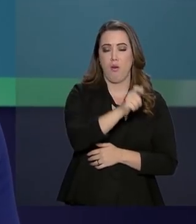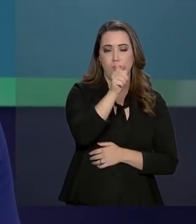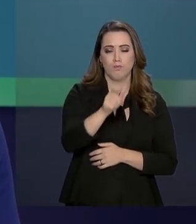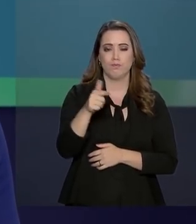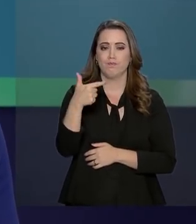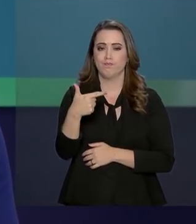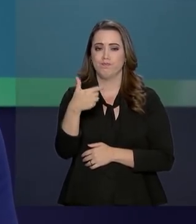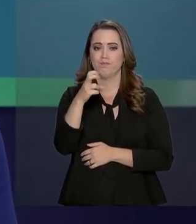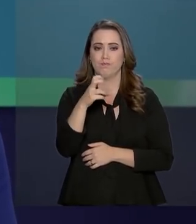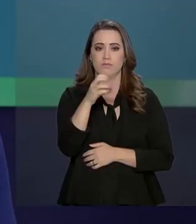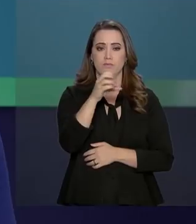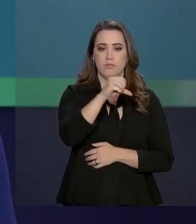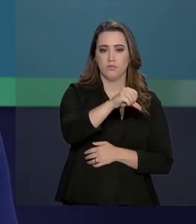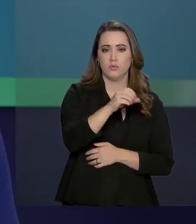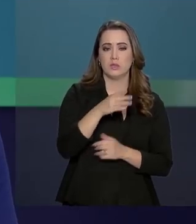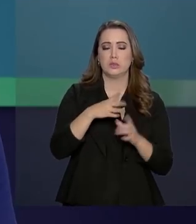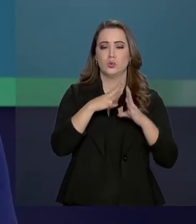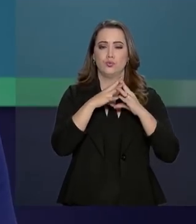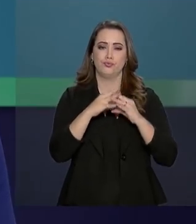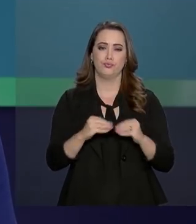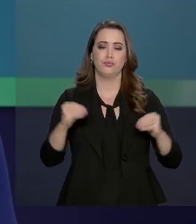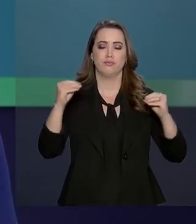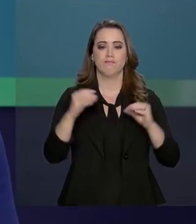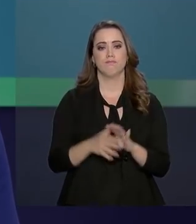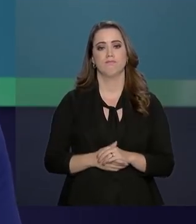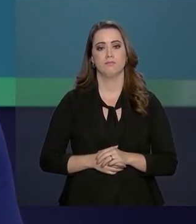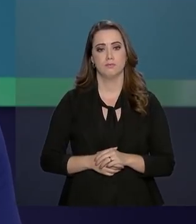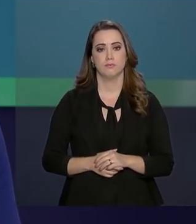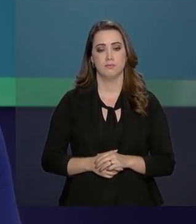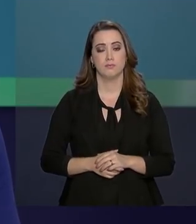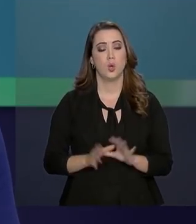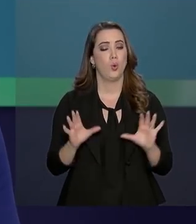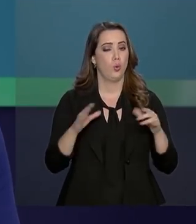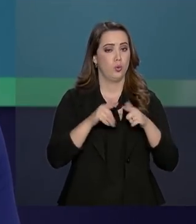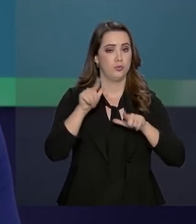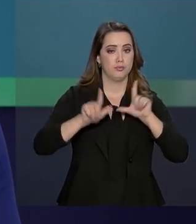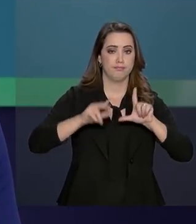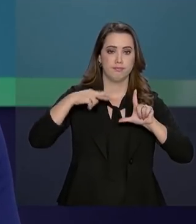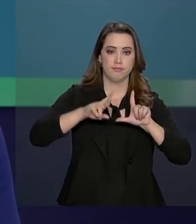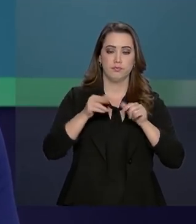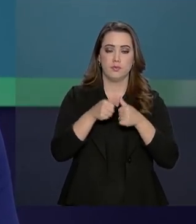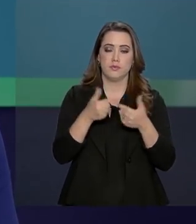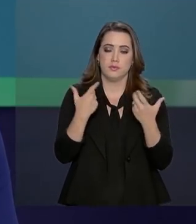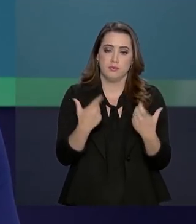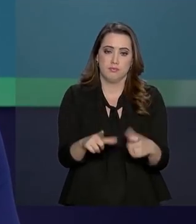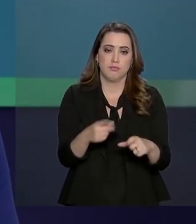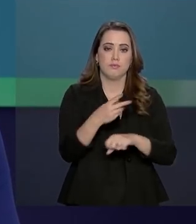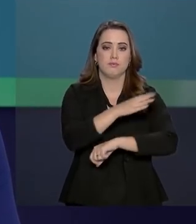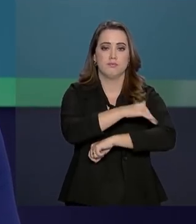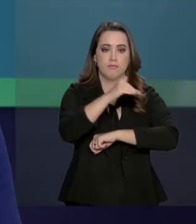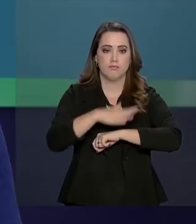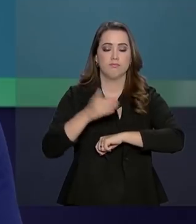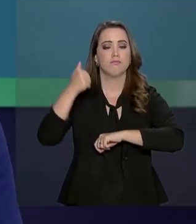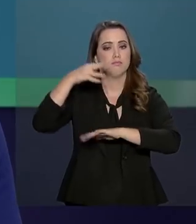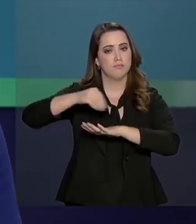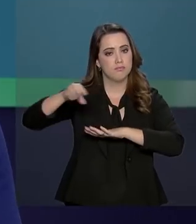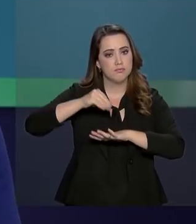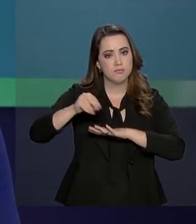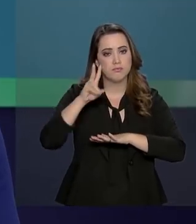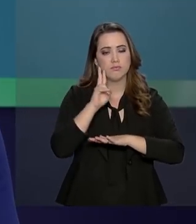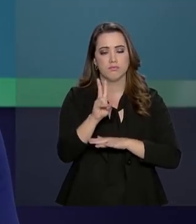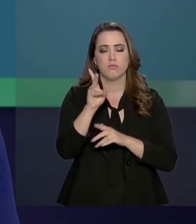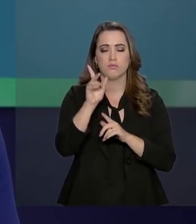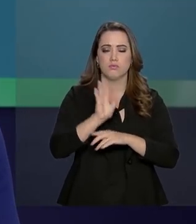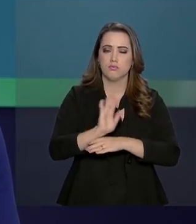e 259 estão desaparecidas. A equipe da NBR está em Brumadinho e tem mais informações